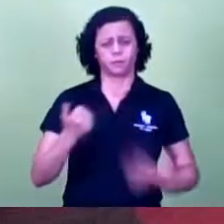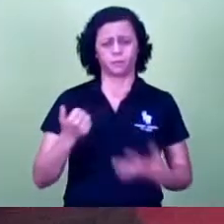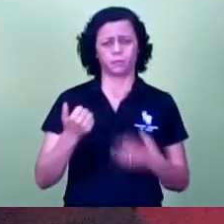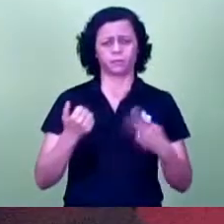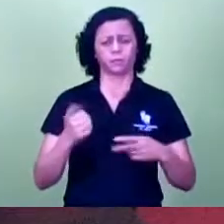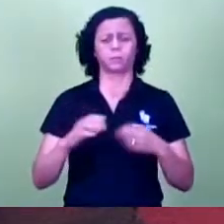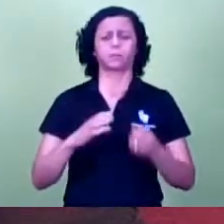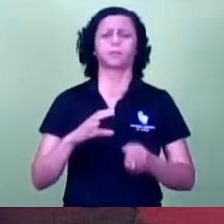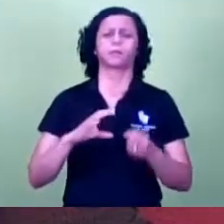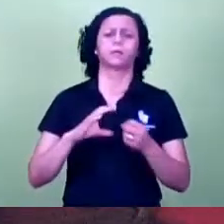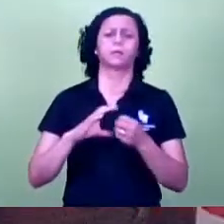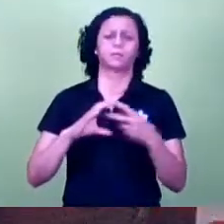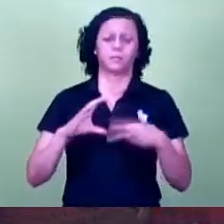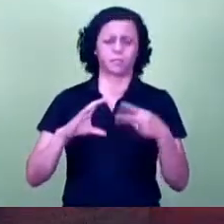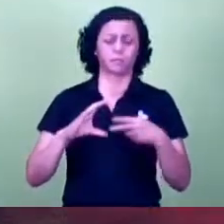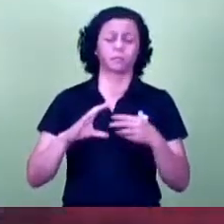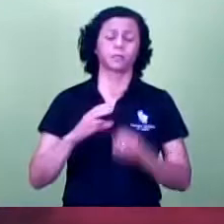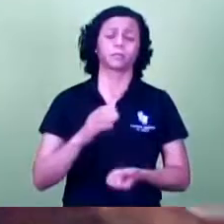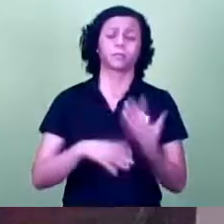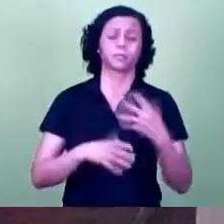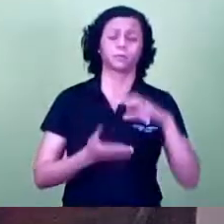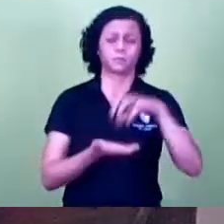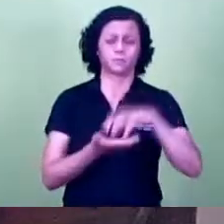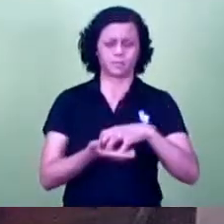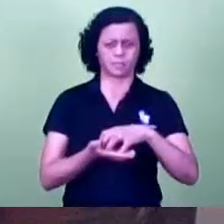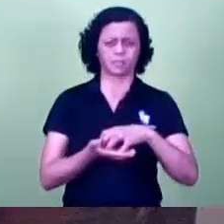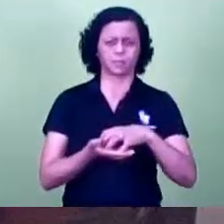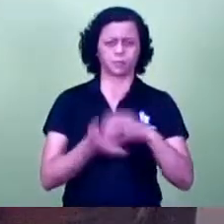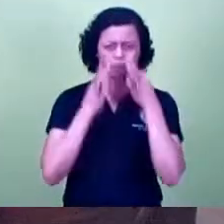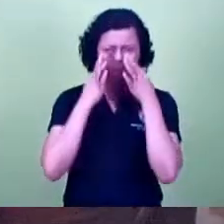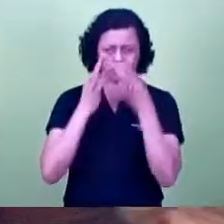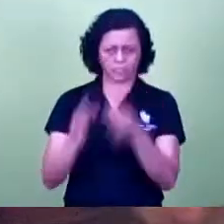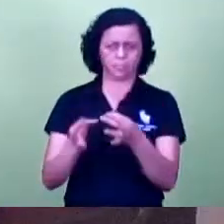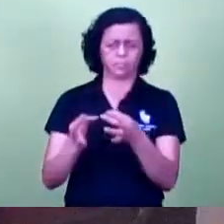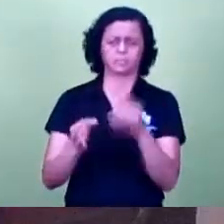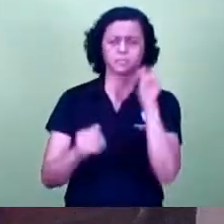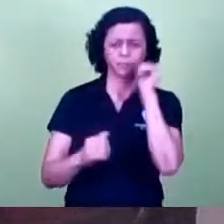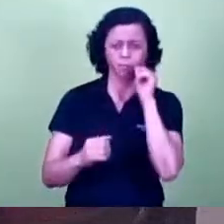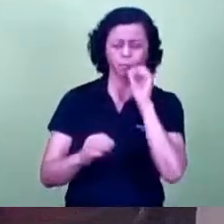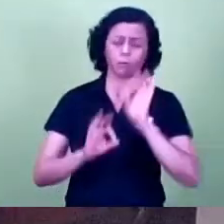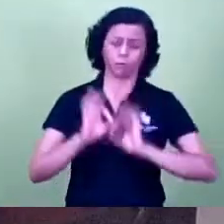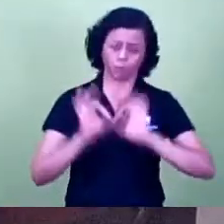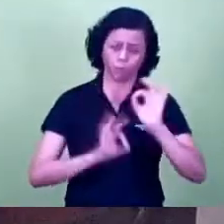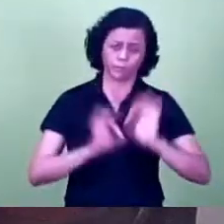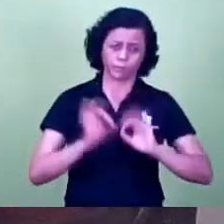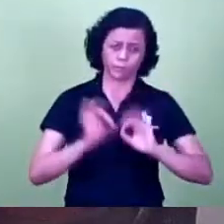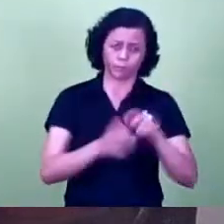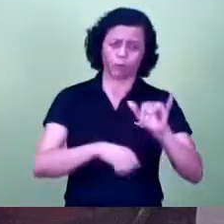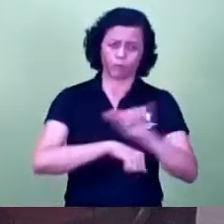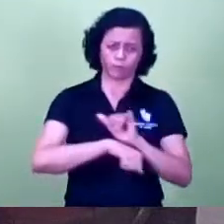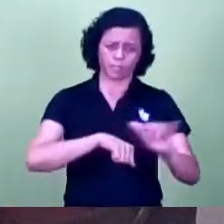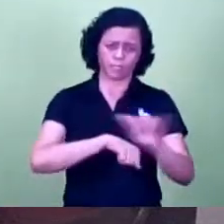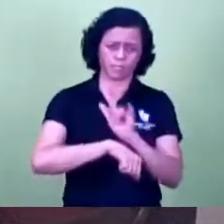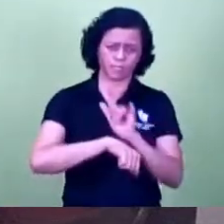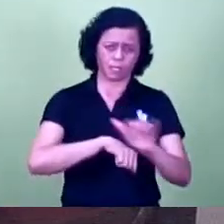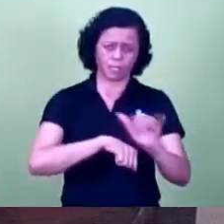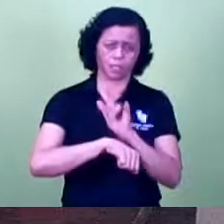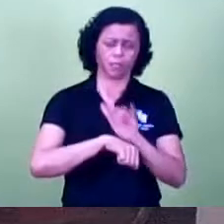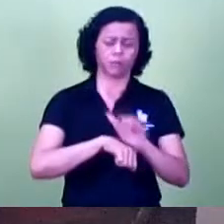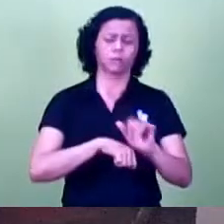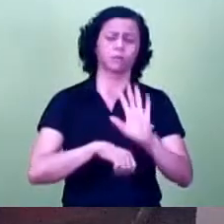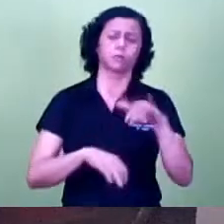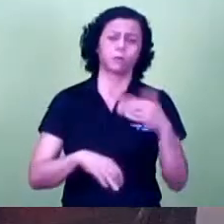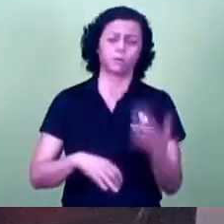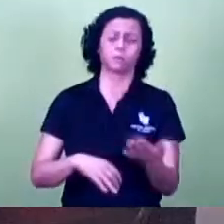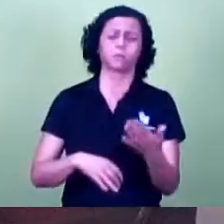criando o Centro Integrado de Atenção à Mulher, conforme nosso plano estratégico. Então é importante que façamos de forma,